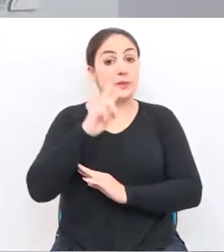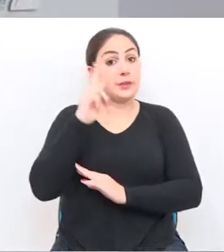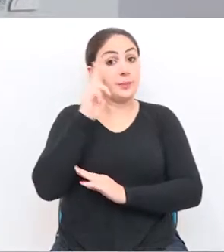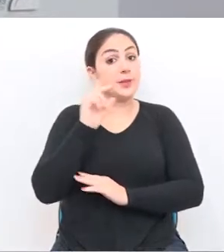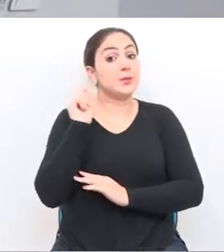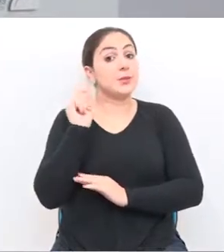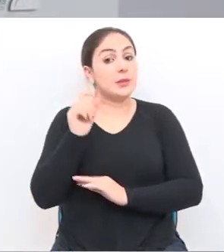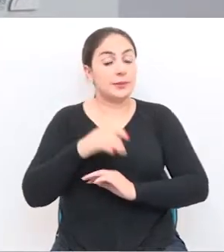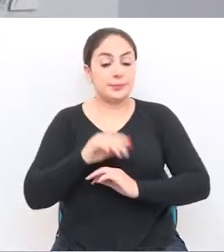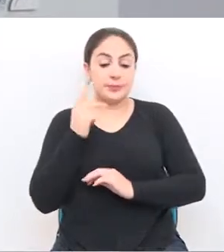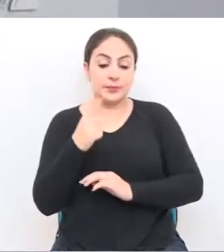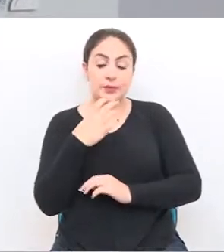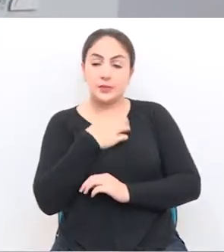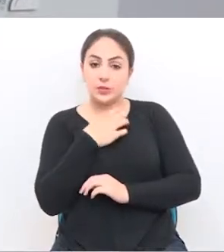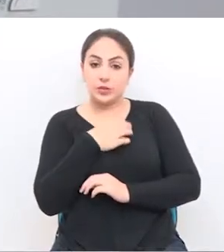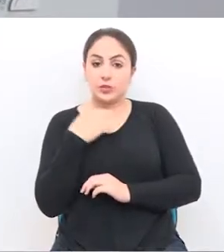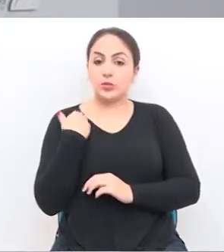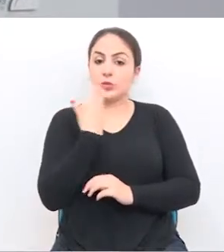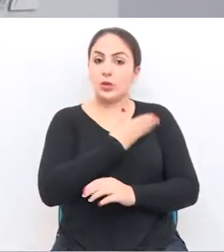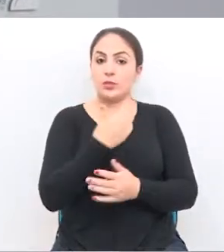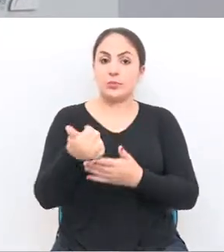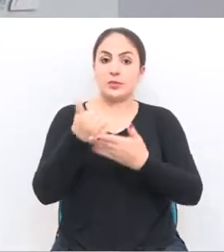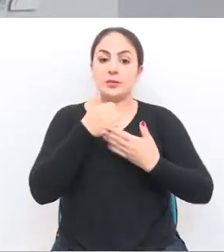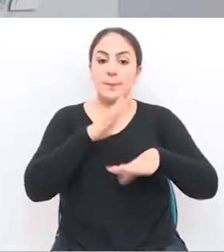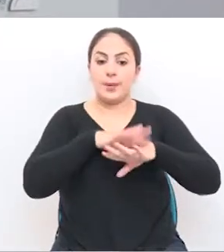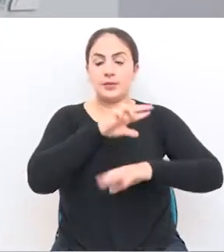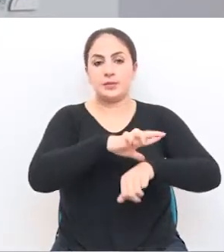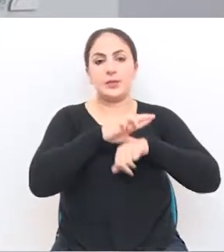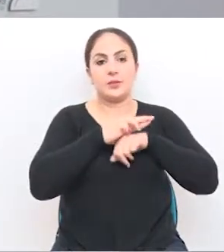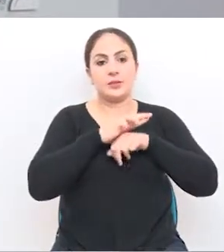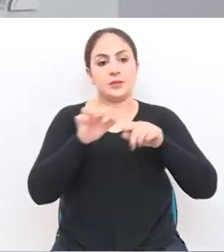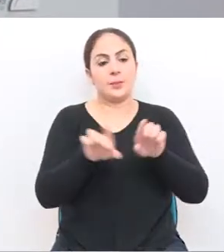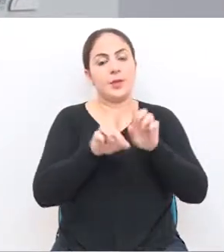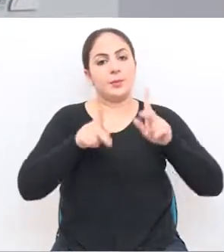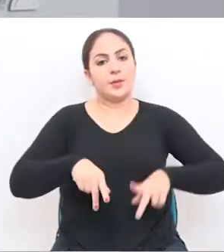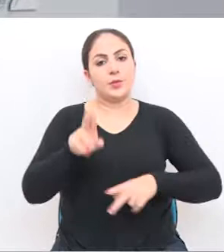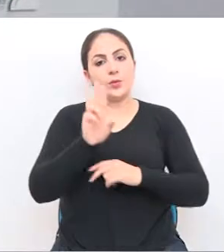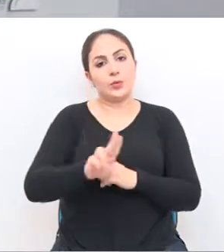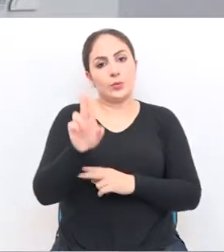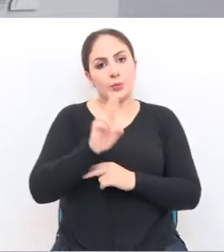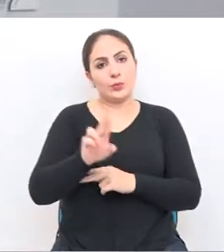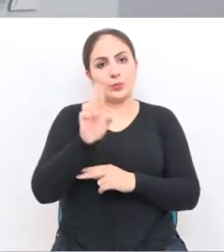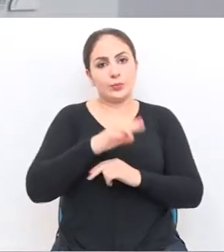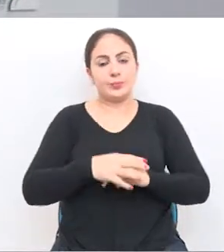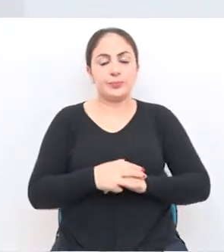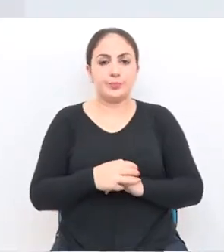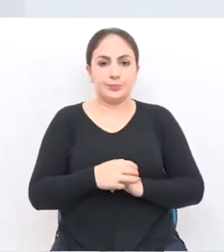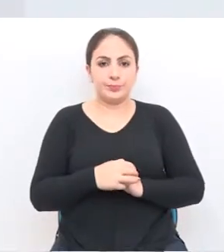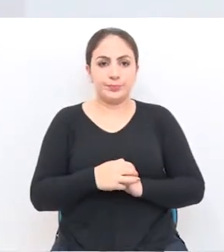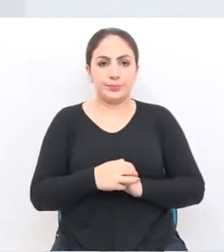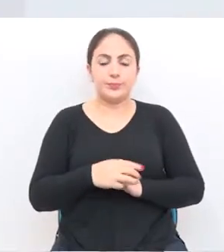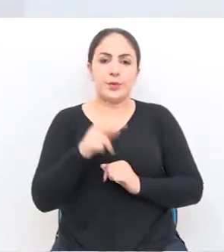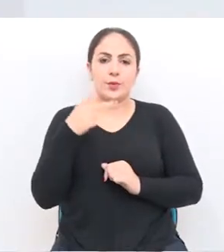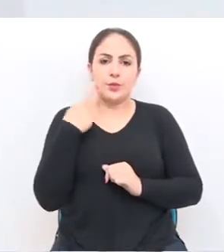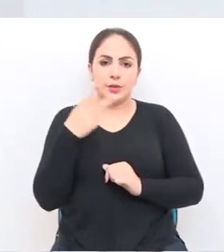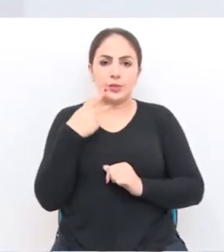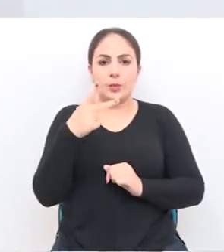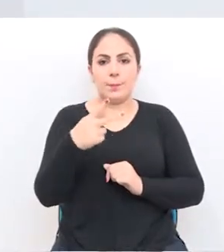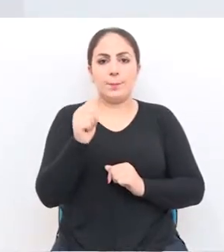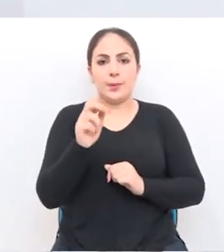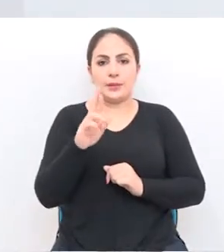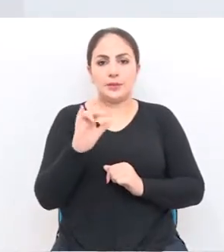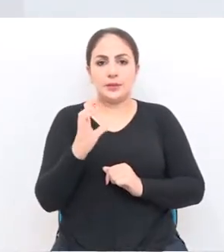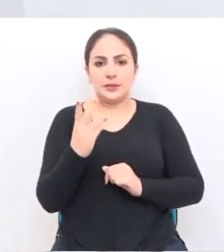Lembrando que, desta forma, nós vamos trazer uma segurança também a esses usuários que usam os táxis. O vereador Patrick